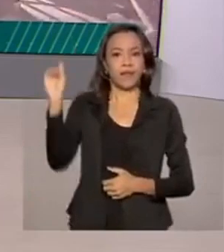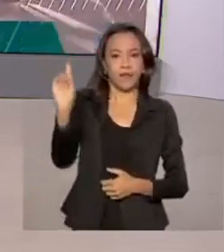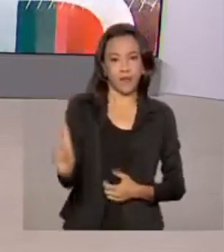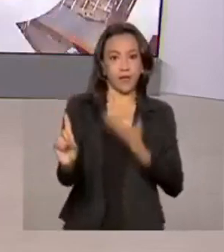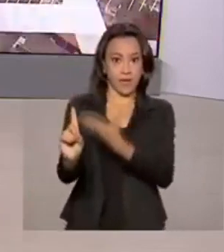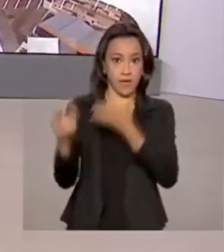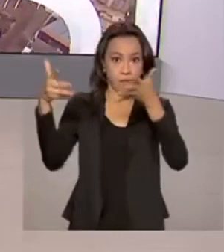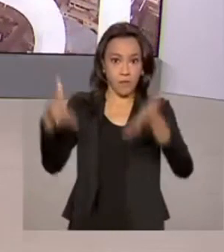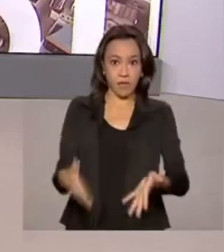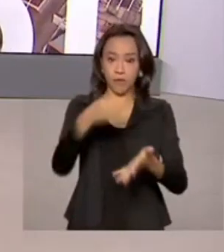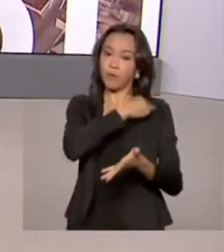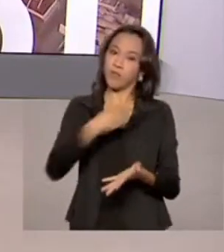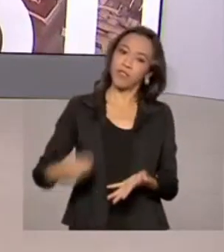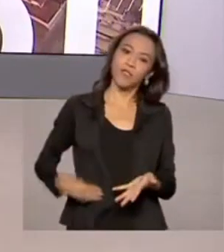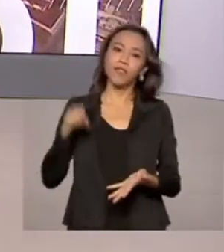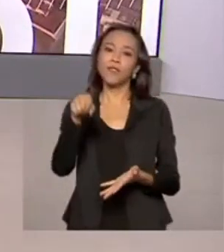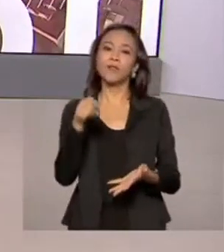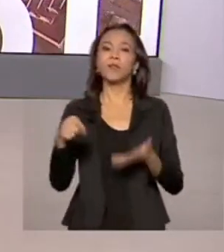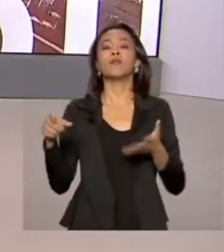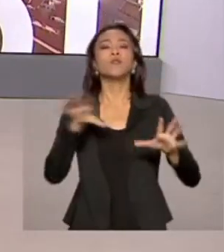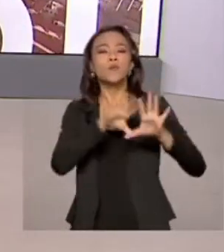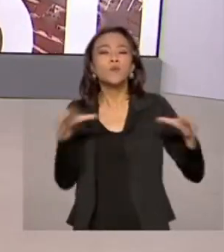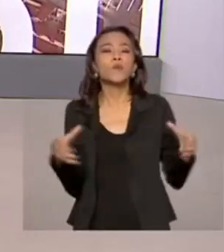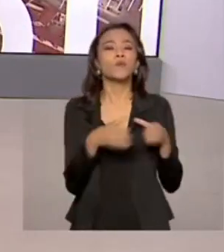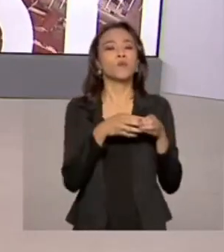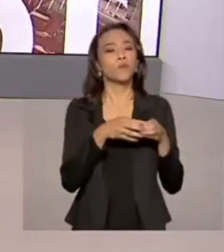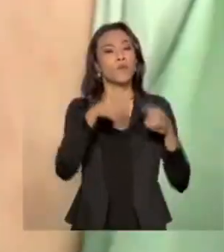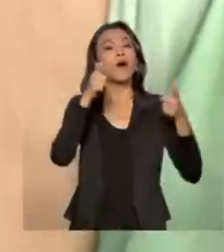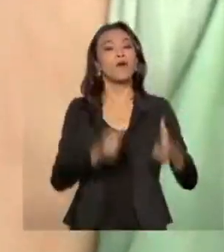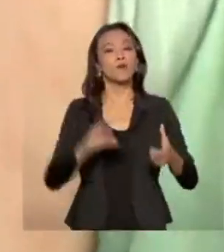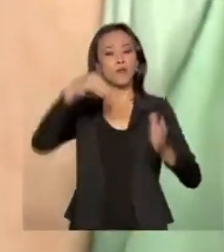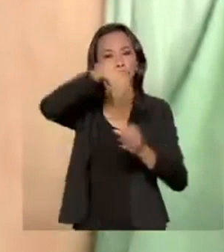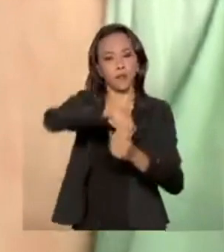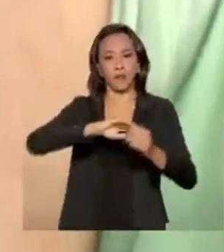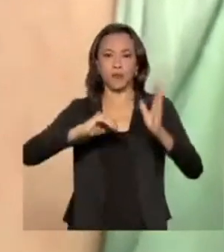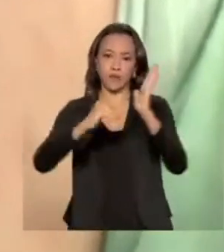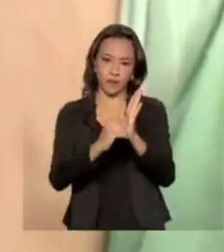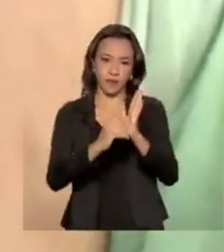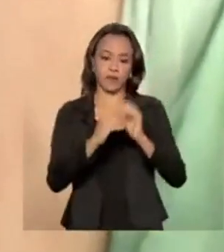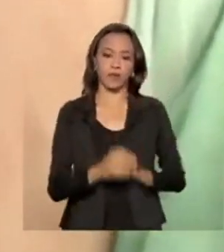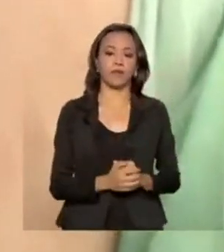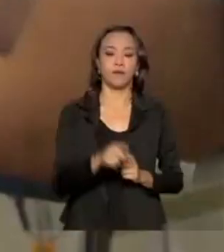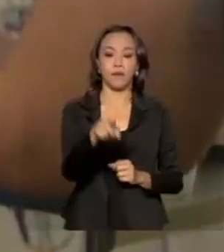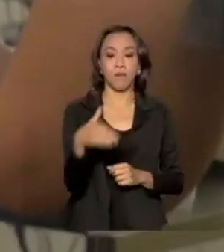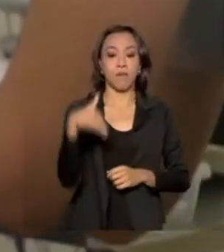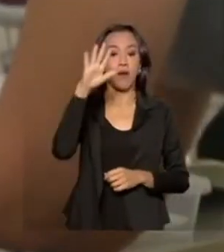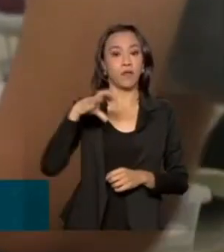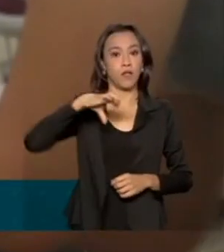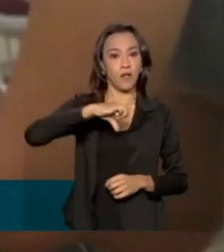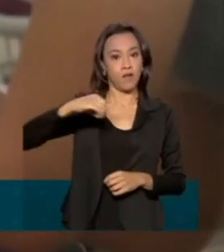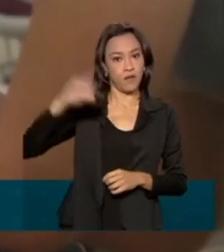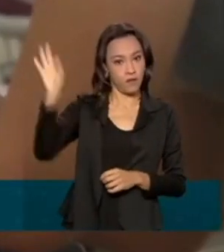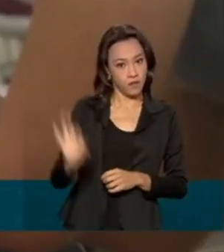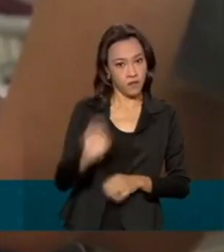remota da Comissão Temporária da Covid-19 no Senado Federal. Mais de 90% da população